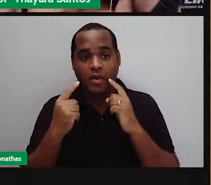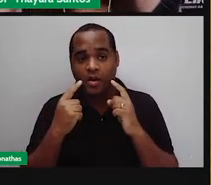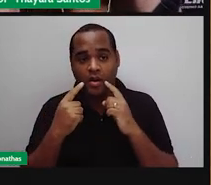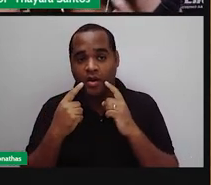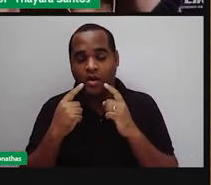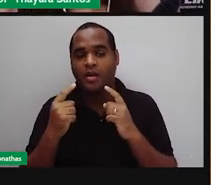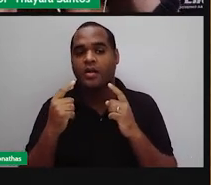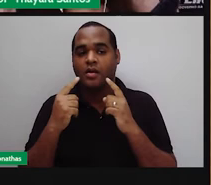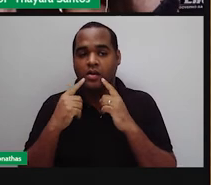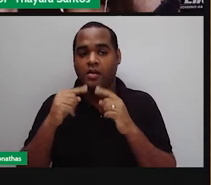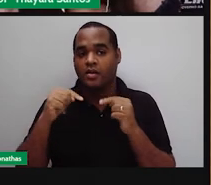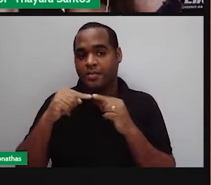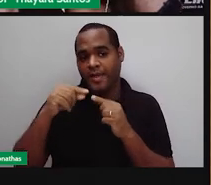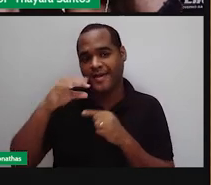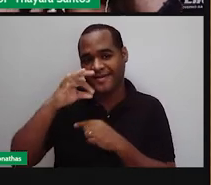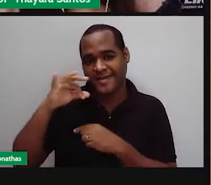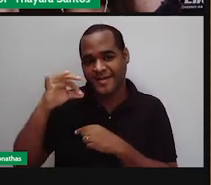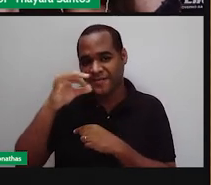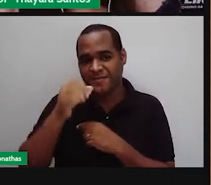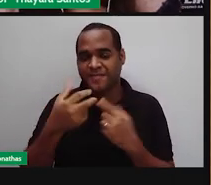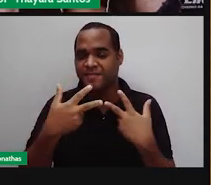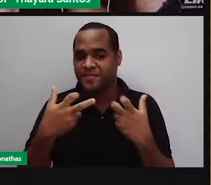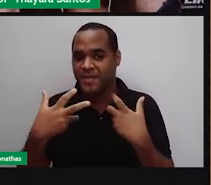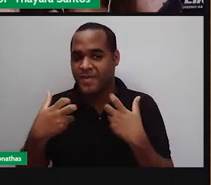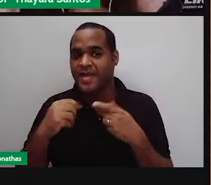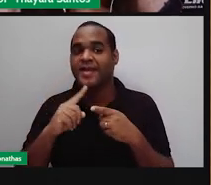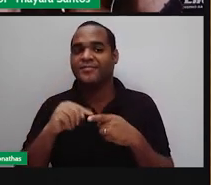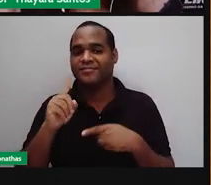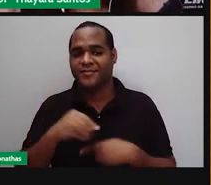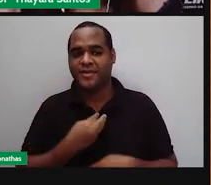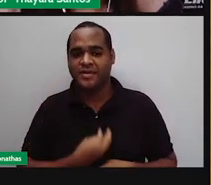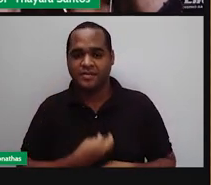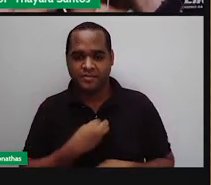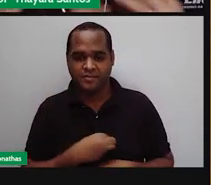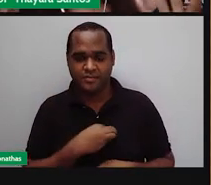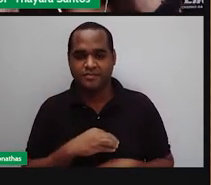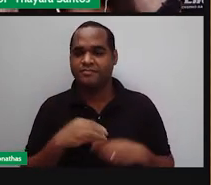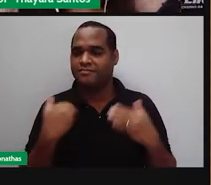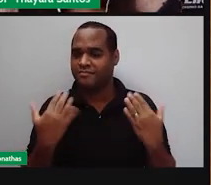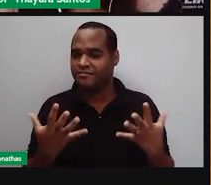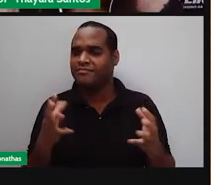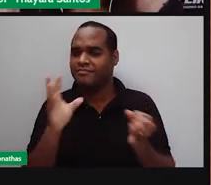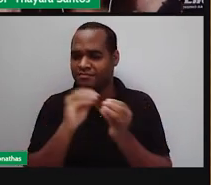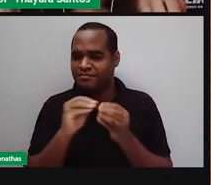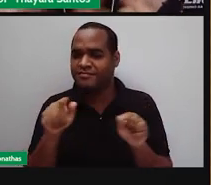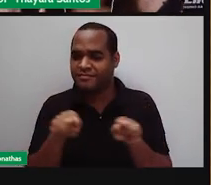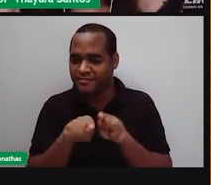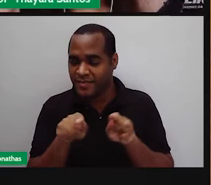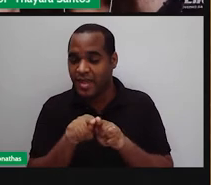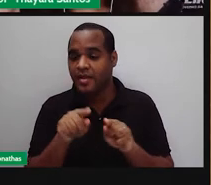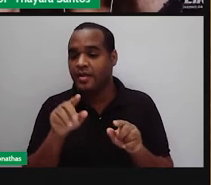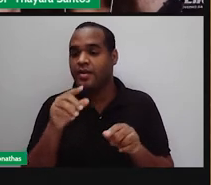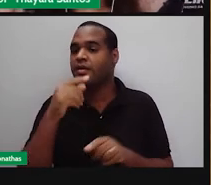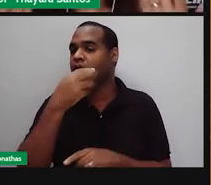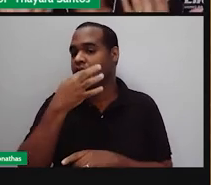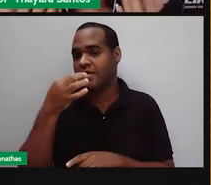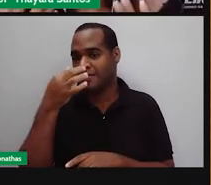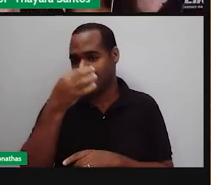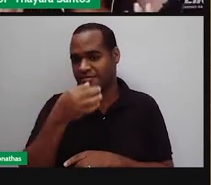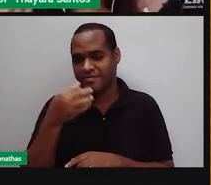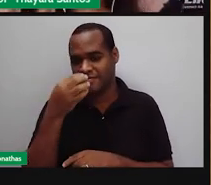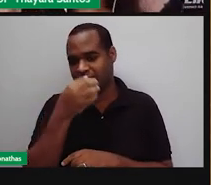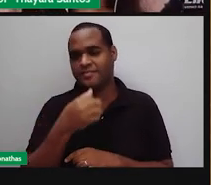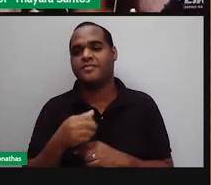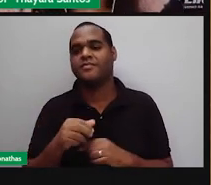lateral, que essas sim são responsáveis por perceber esse sabor salgado. Então, aí nesse momento, quando esse sal chegar e